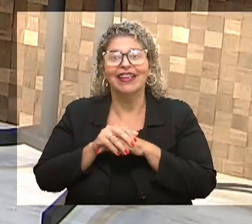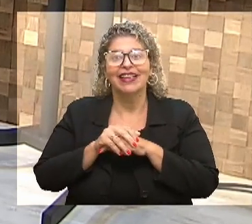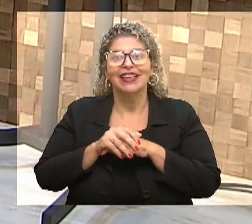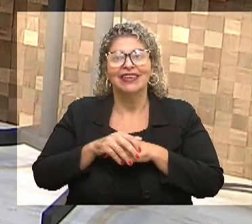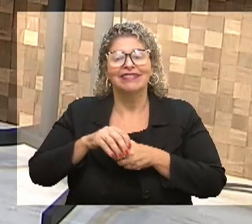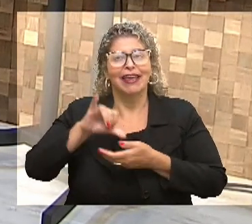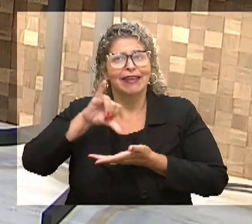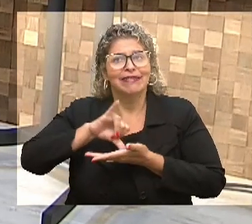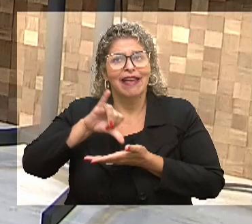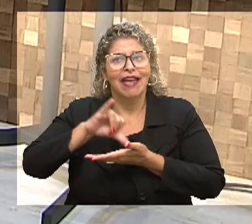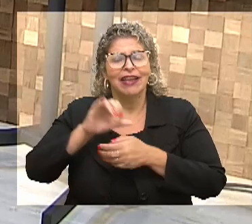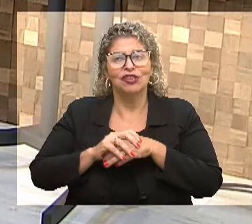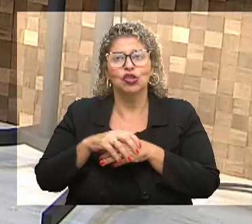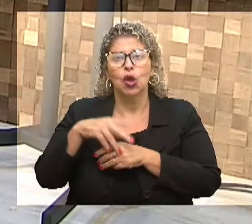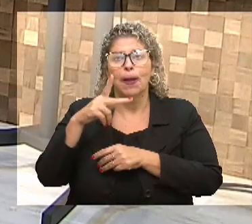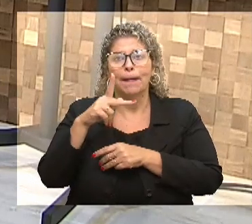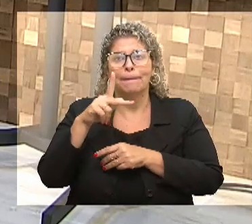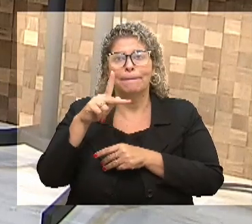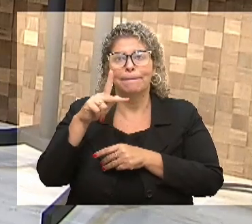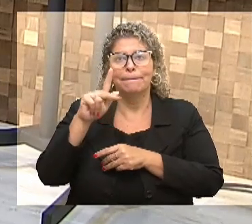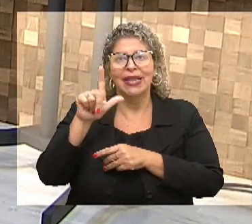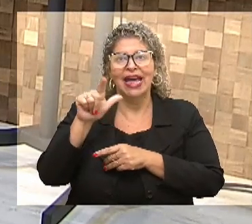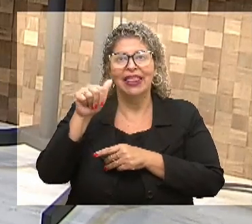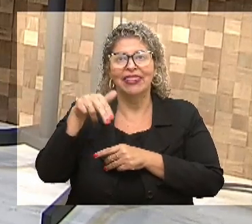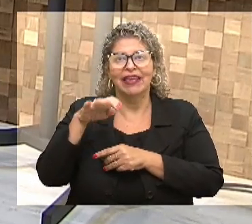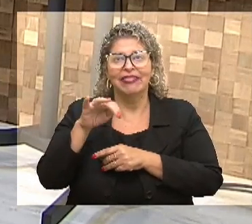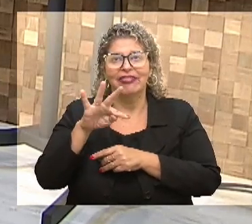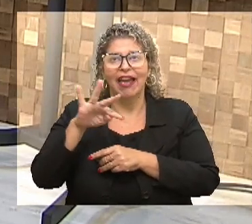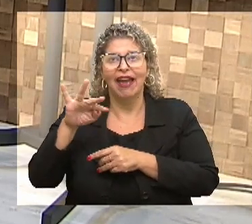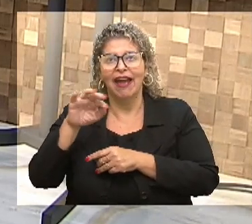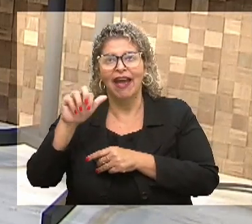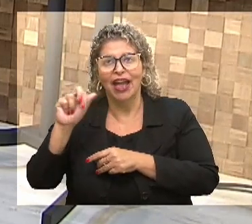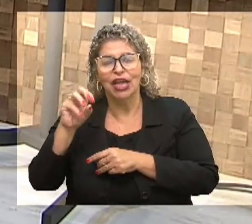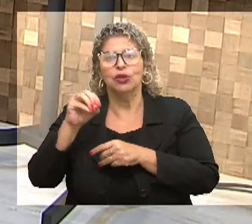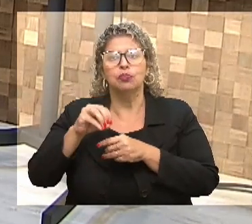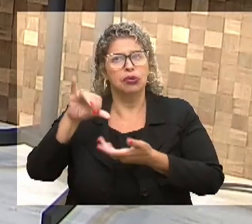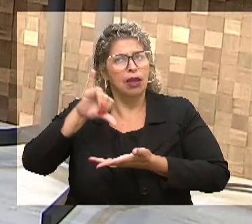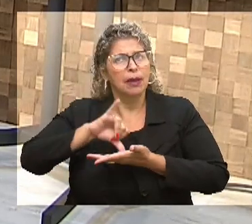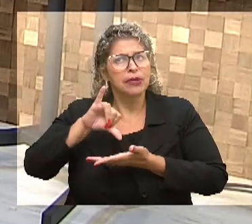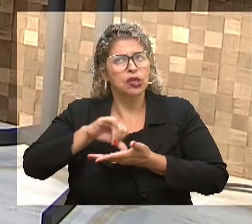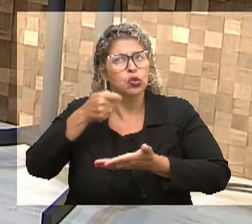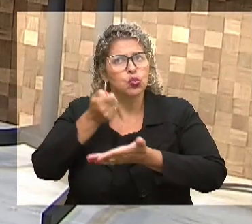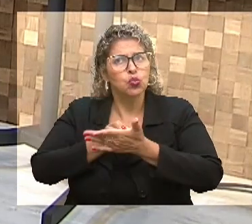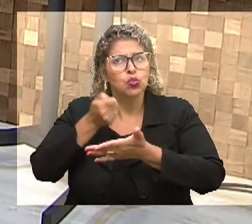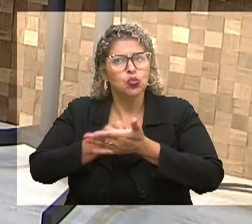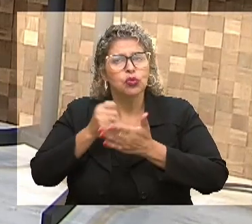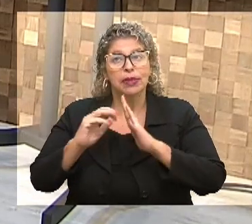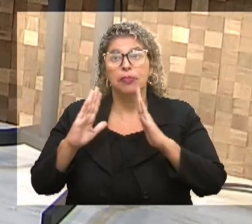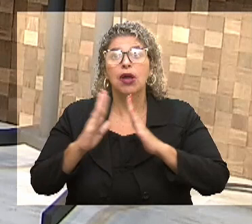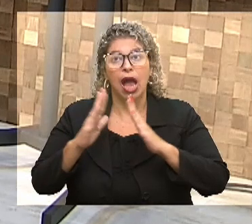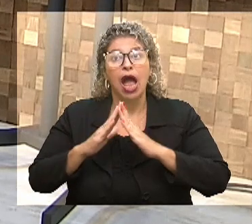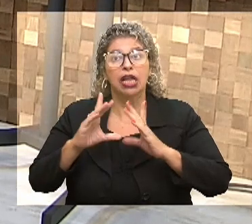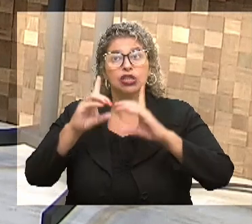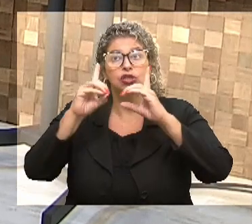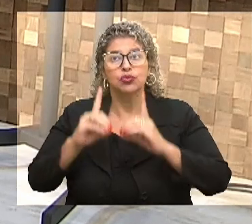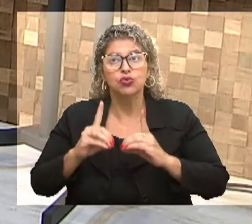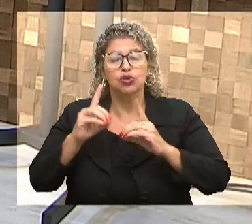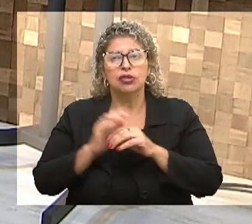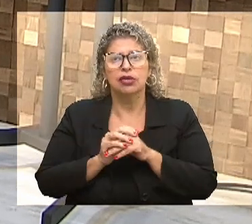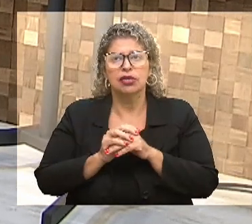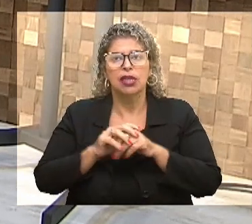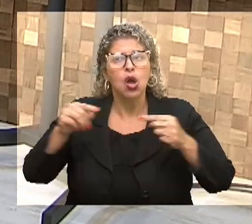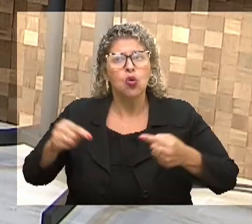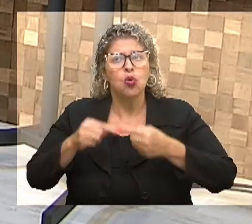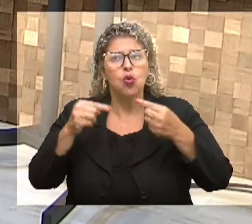Planetário, que é um local muito representativo em Porto Alegre da luta por moradia digna e contra a